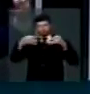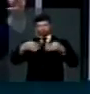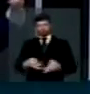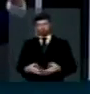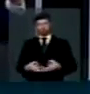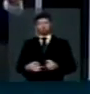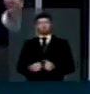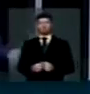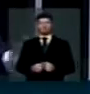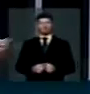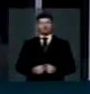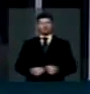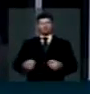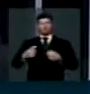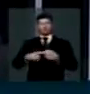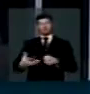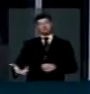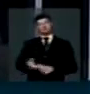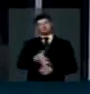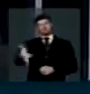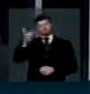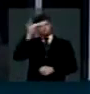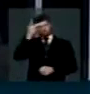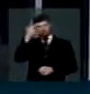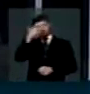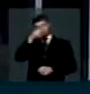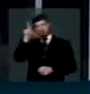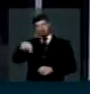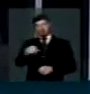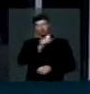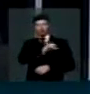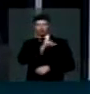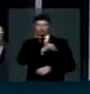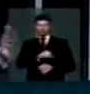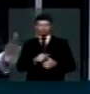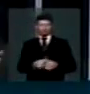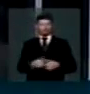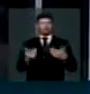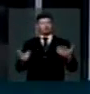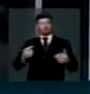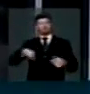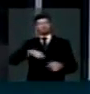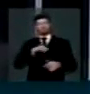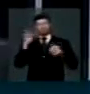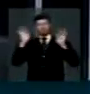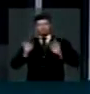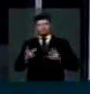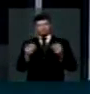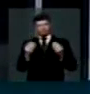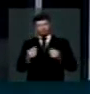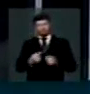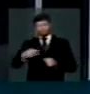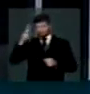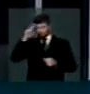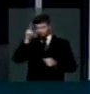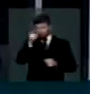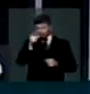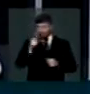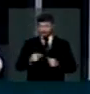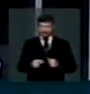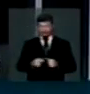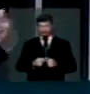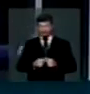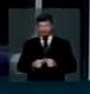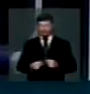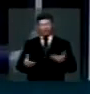a cidade maravilhosa, a cidade do Rio de Janeiro. Ficamos muito felizes e lembramos que